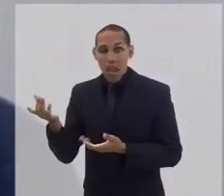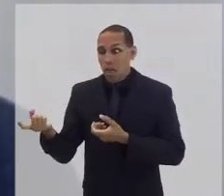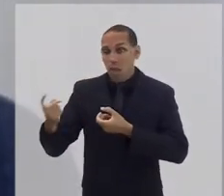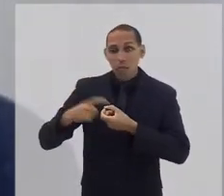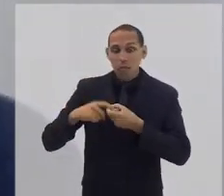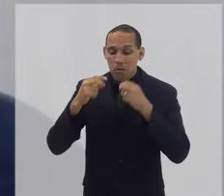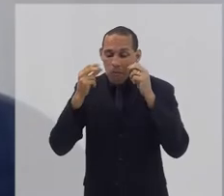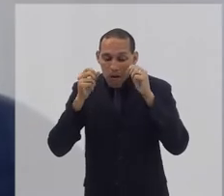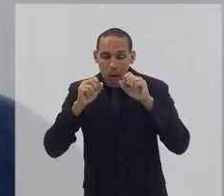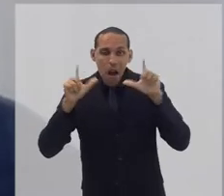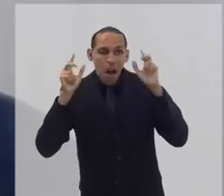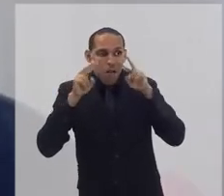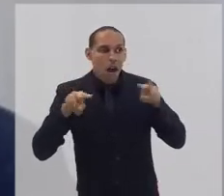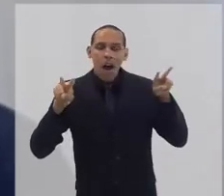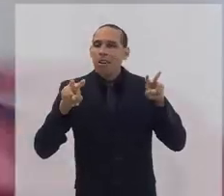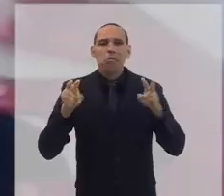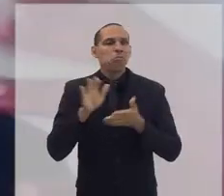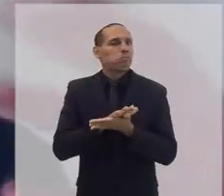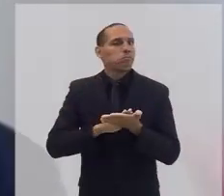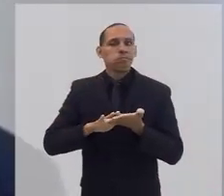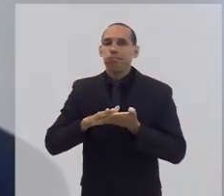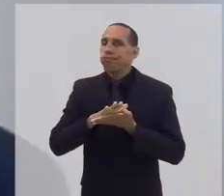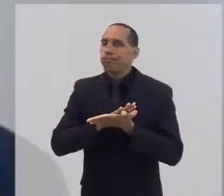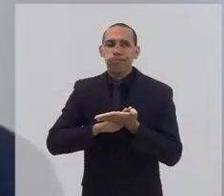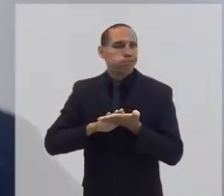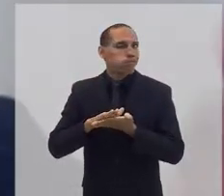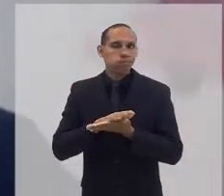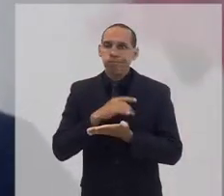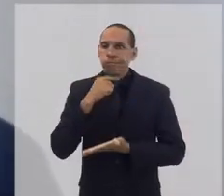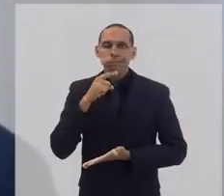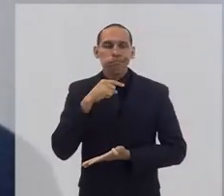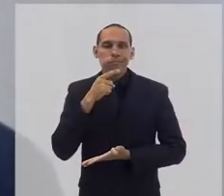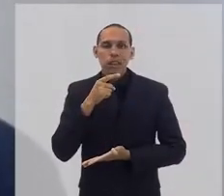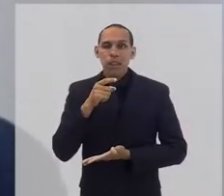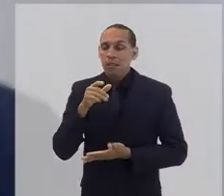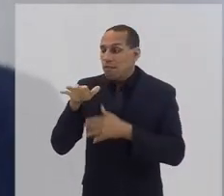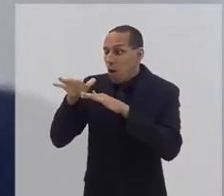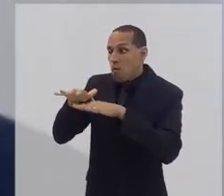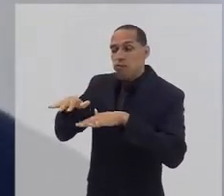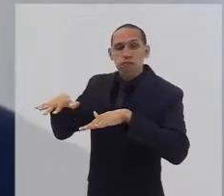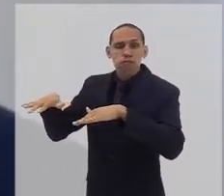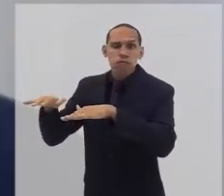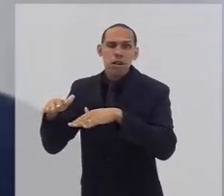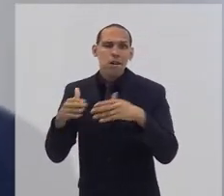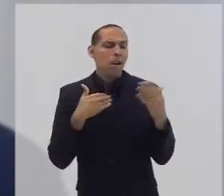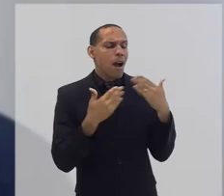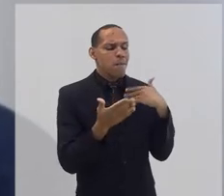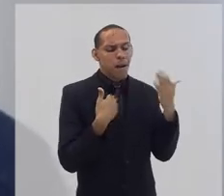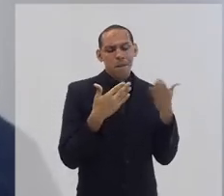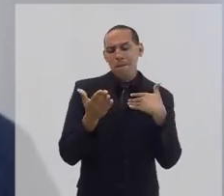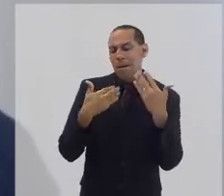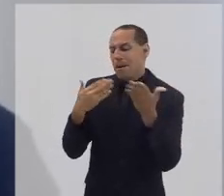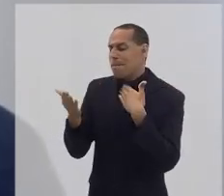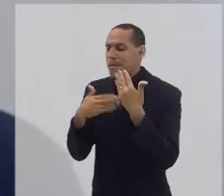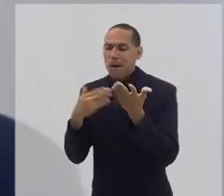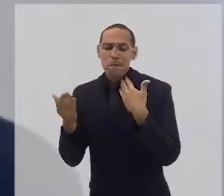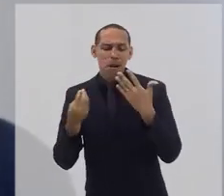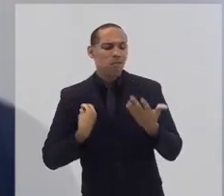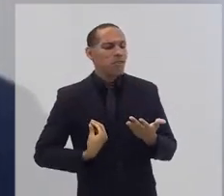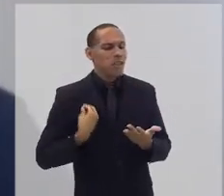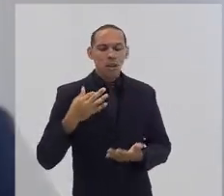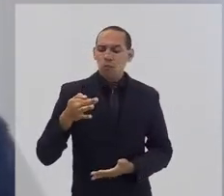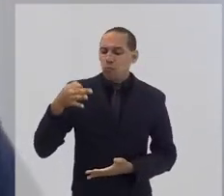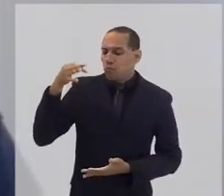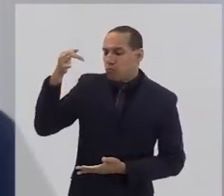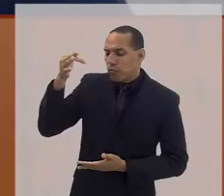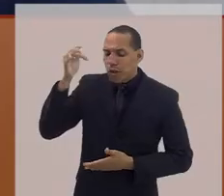E aqueles adolescentes ali conversando sobre a vida, sobre o futuro, aquela ansiedade boa da prova, que vai